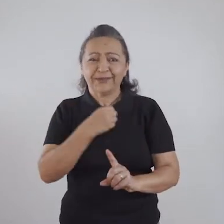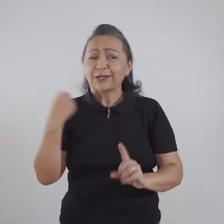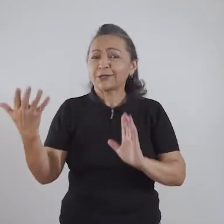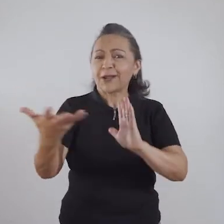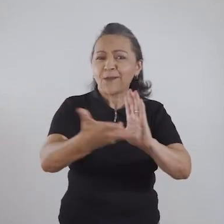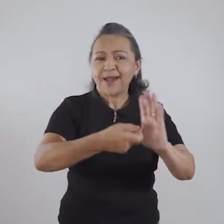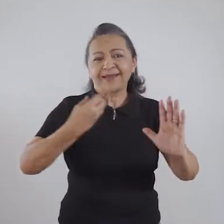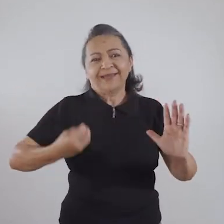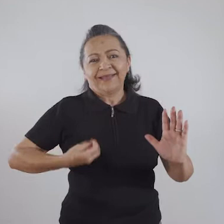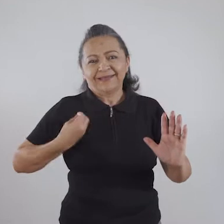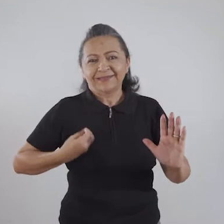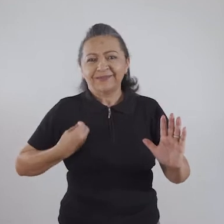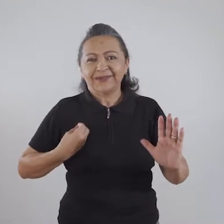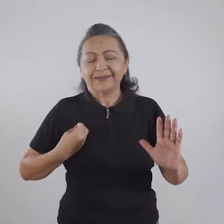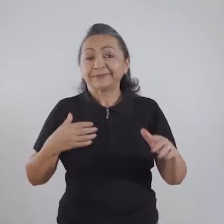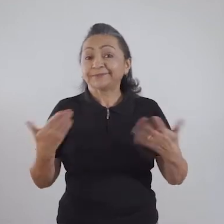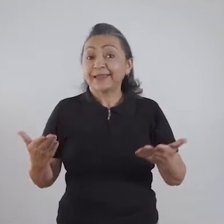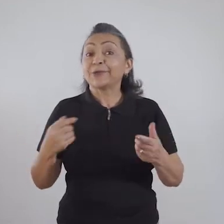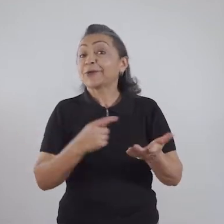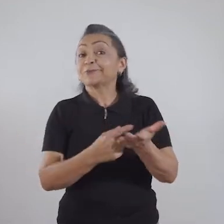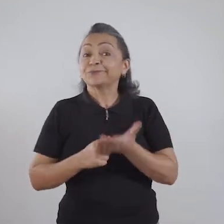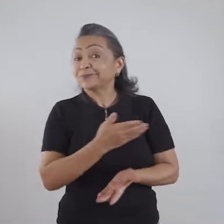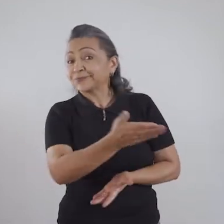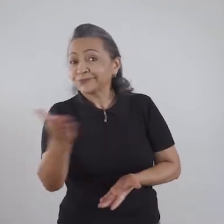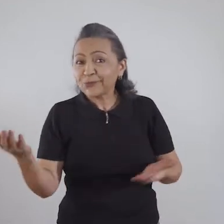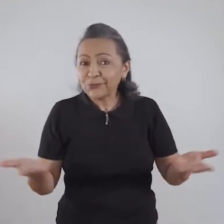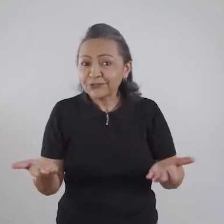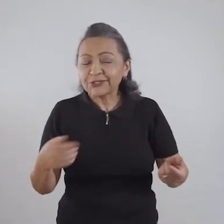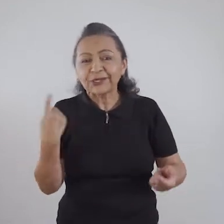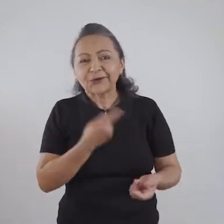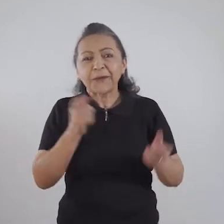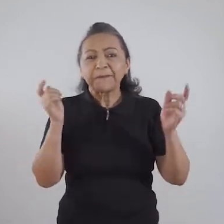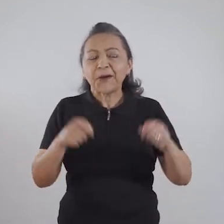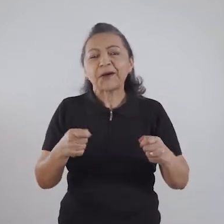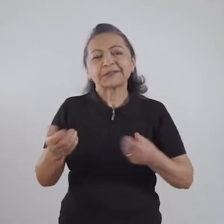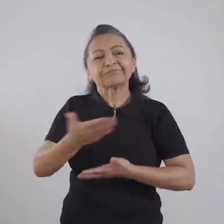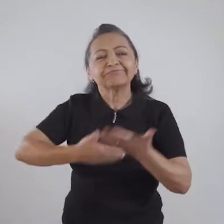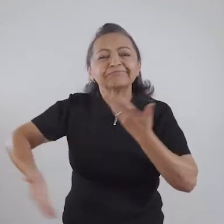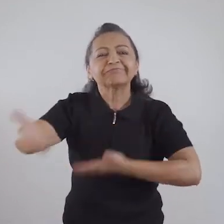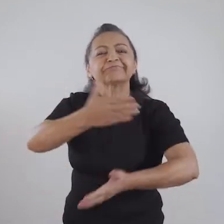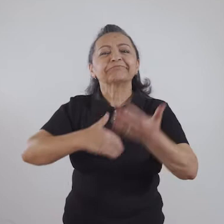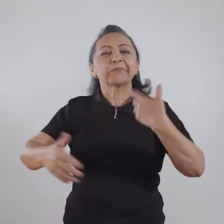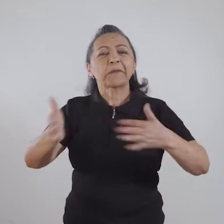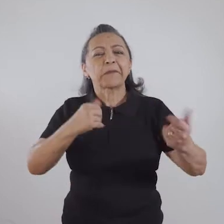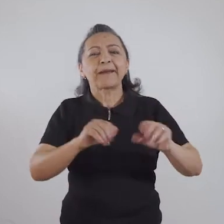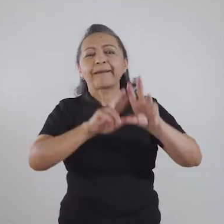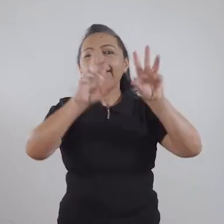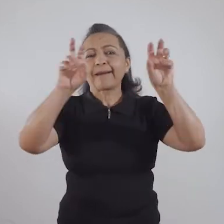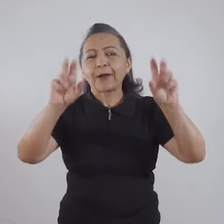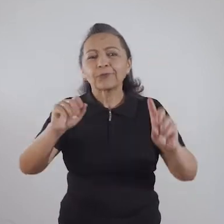E aí o convite que eu faço para vocês hoje, para que a gente possa conversar um pouquinho sobre alguns mitos, alguns tabus,